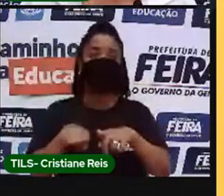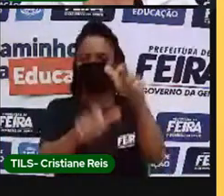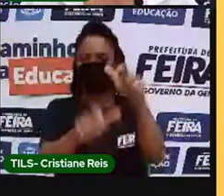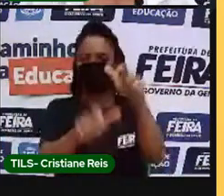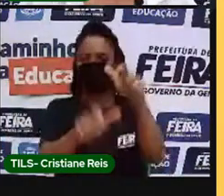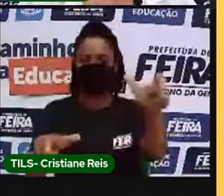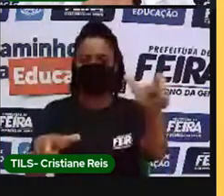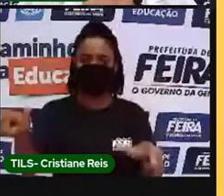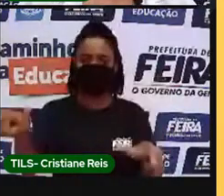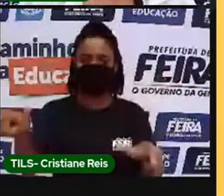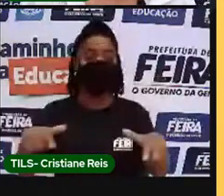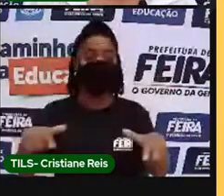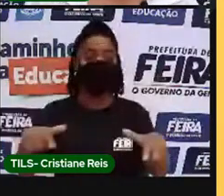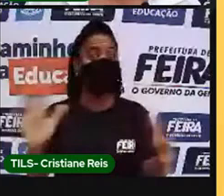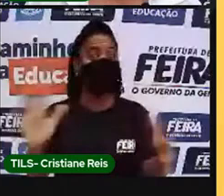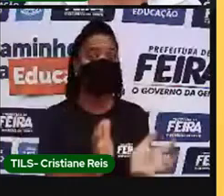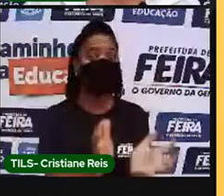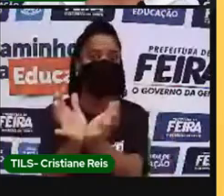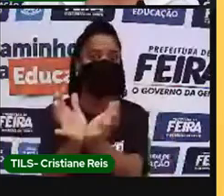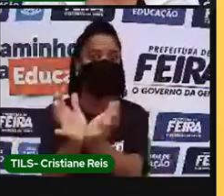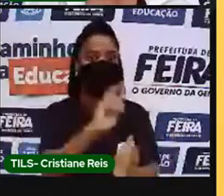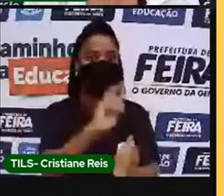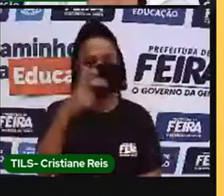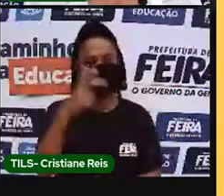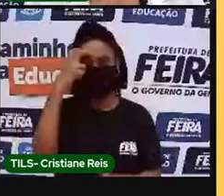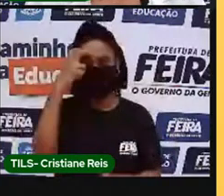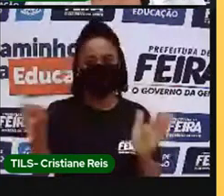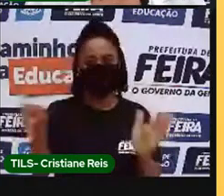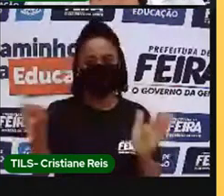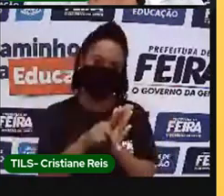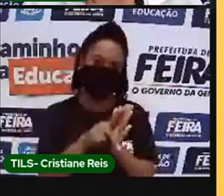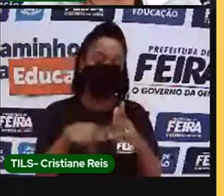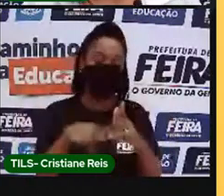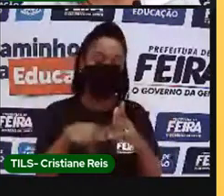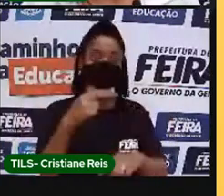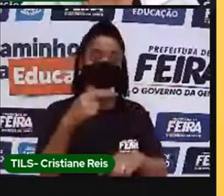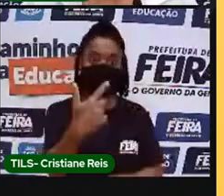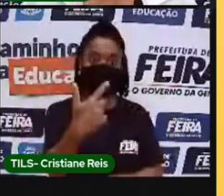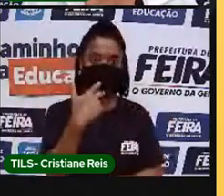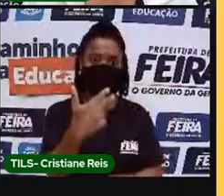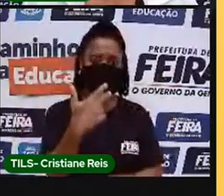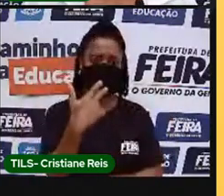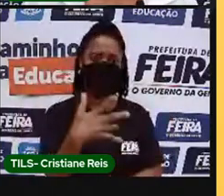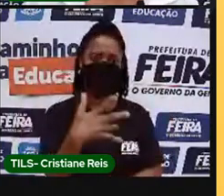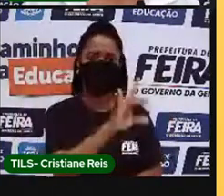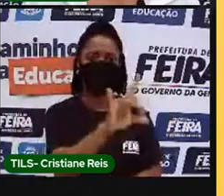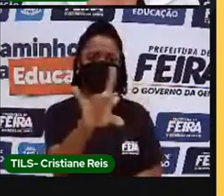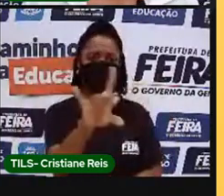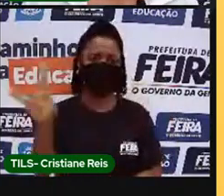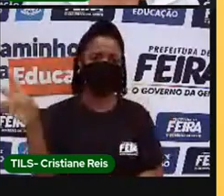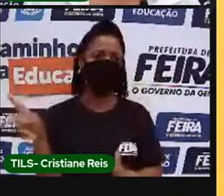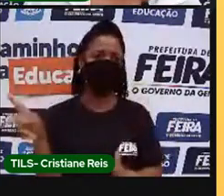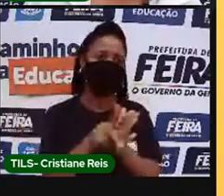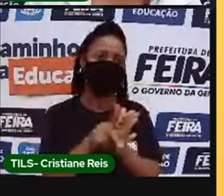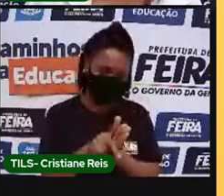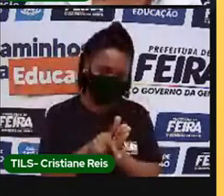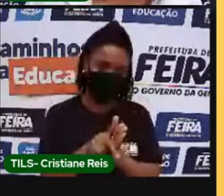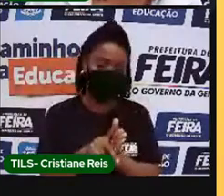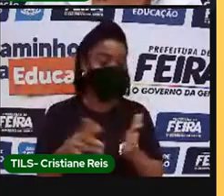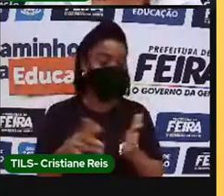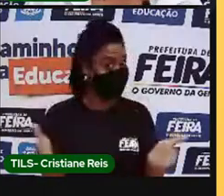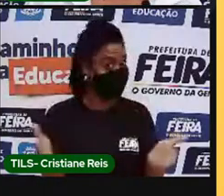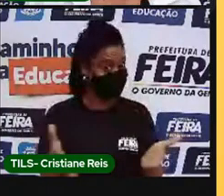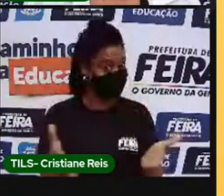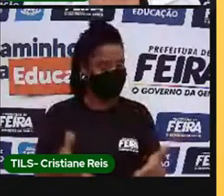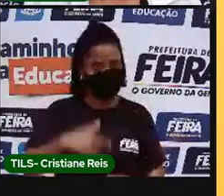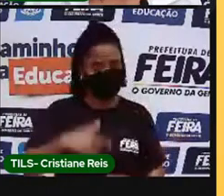tem a sua cultura, e a sua língua. Mas, neste momento, devemos potencializar as nossas diferenças,